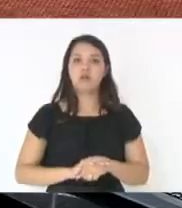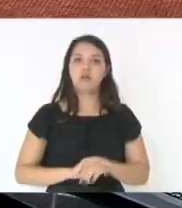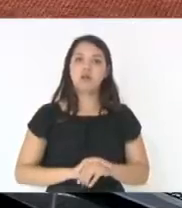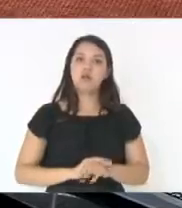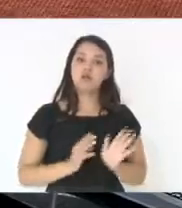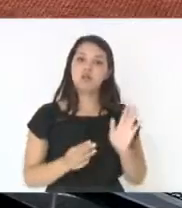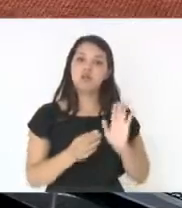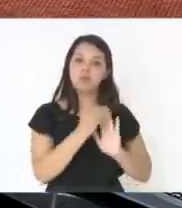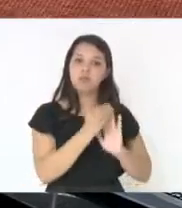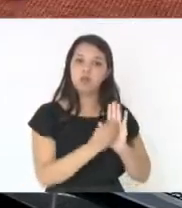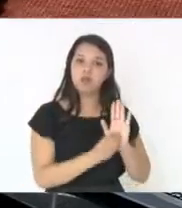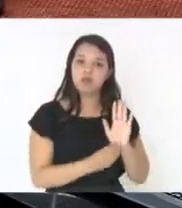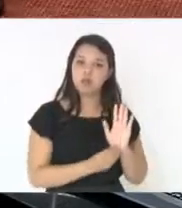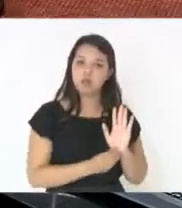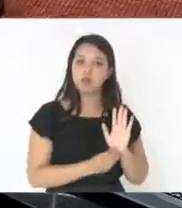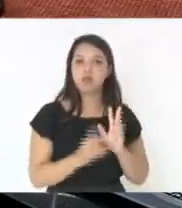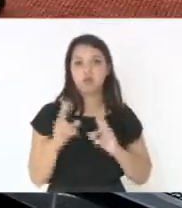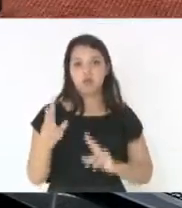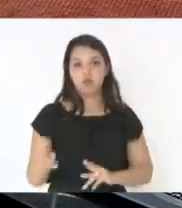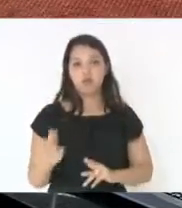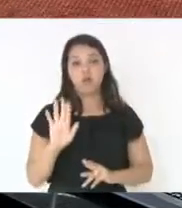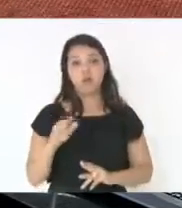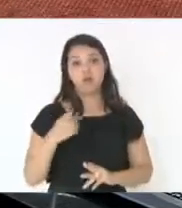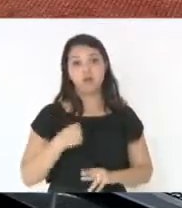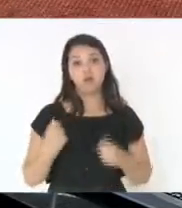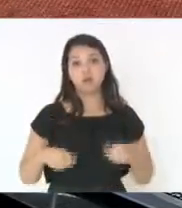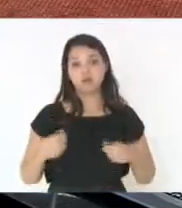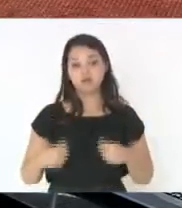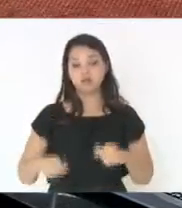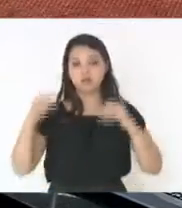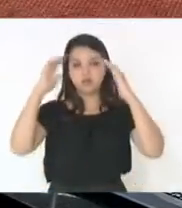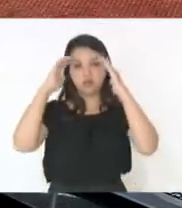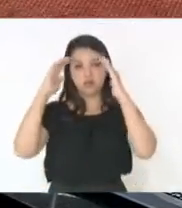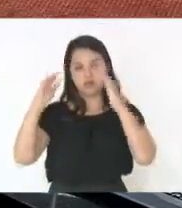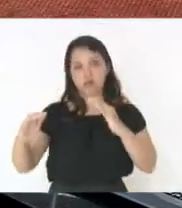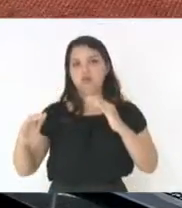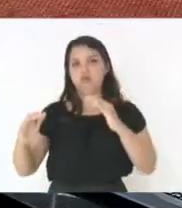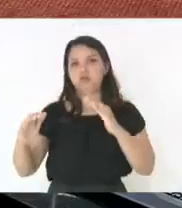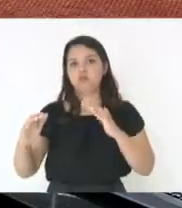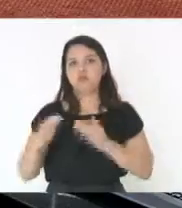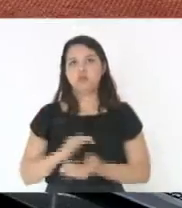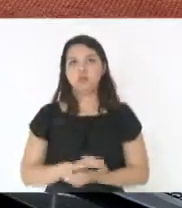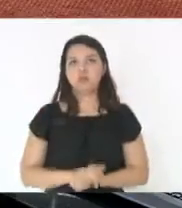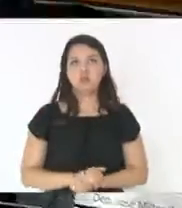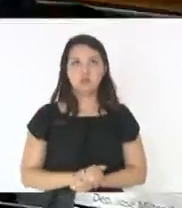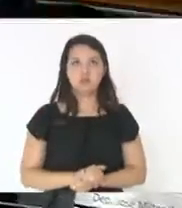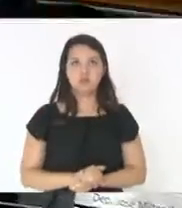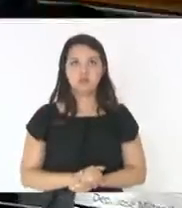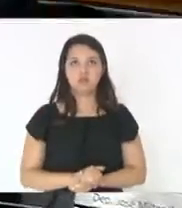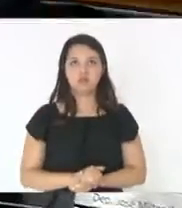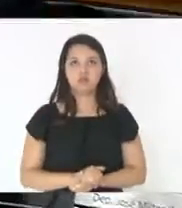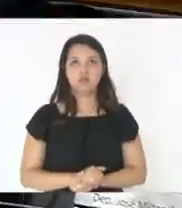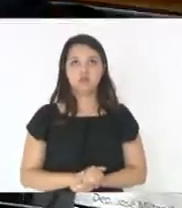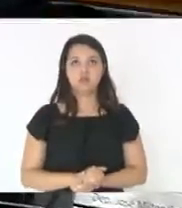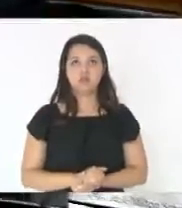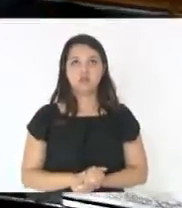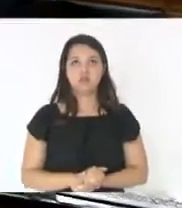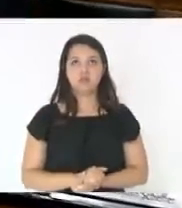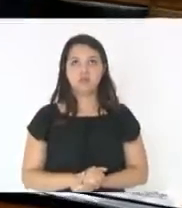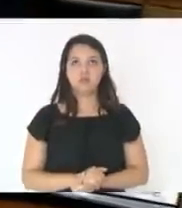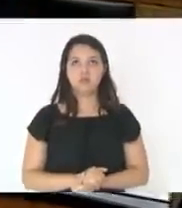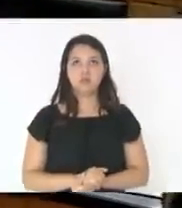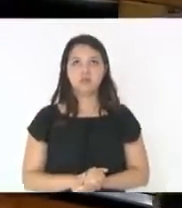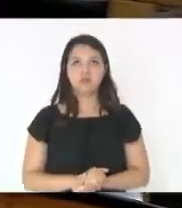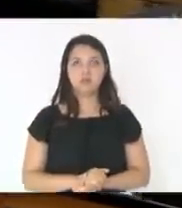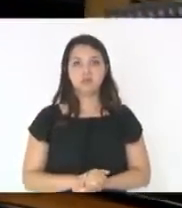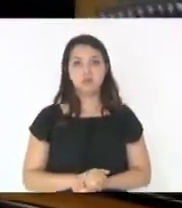render não apenas aos fatos, mas aquilo que é legal. Só